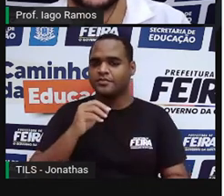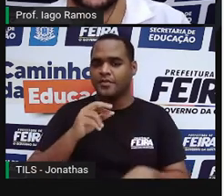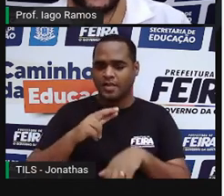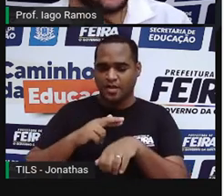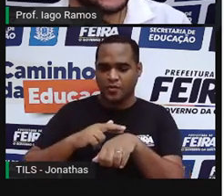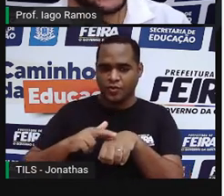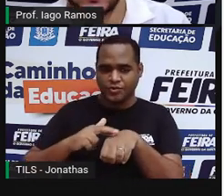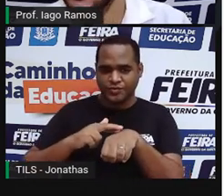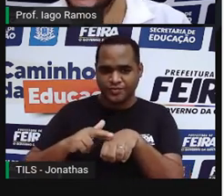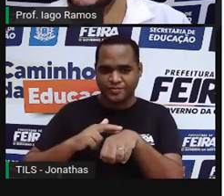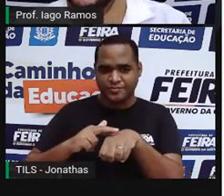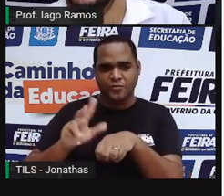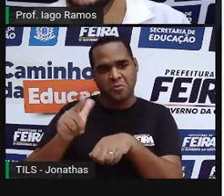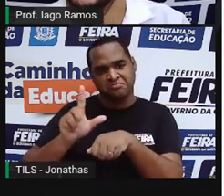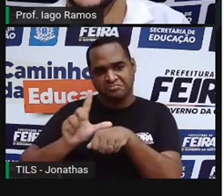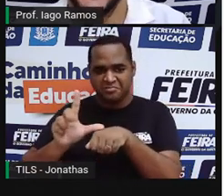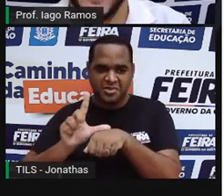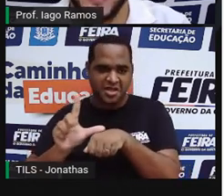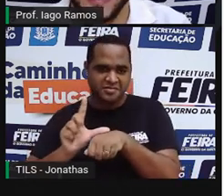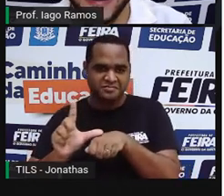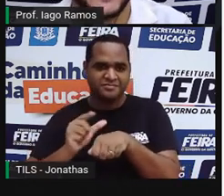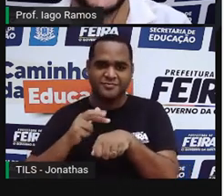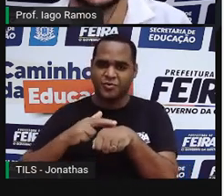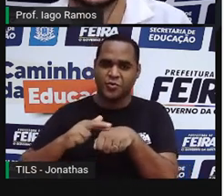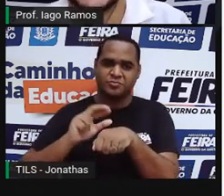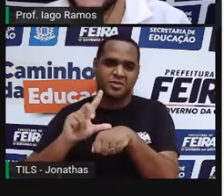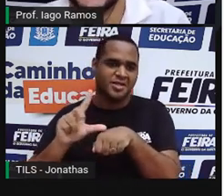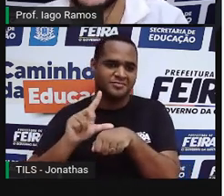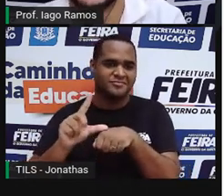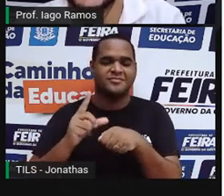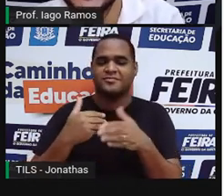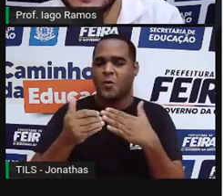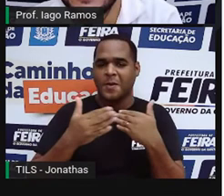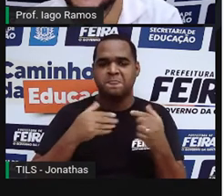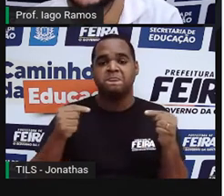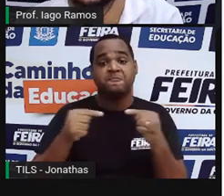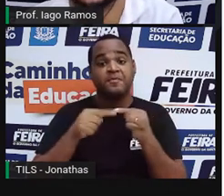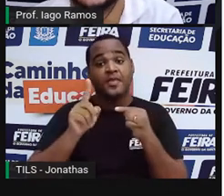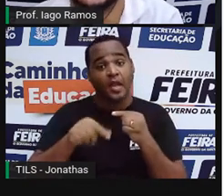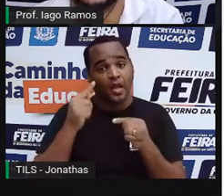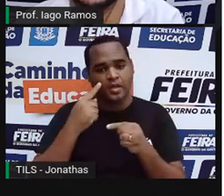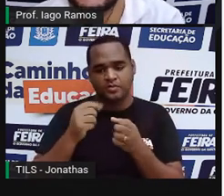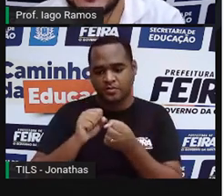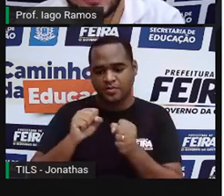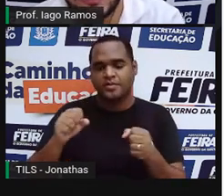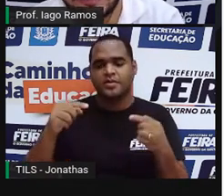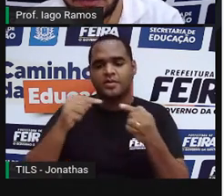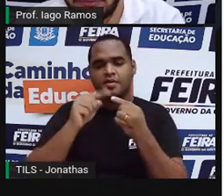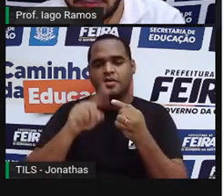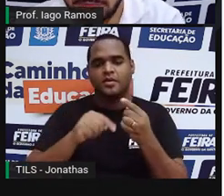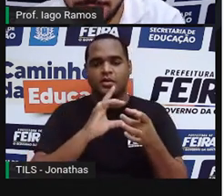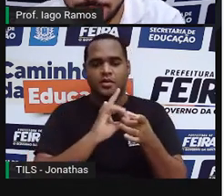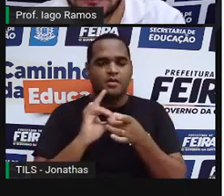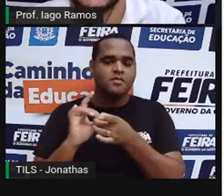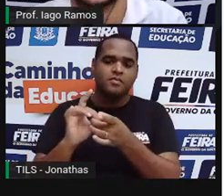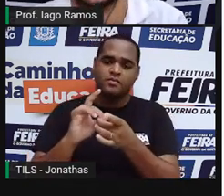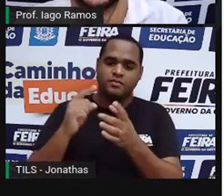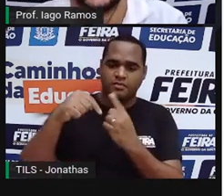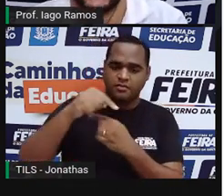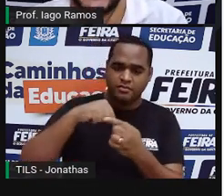né? O roxo, bom, são grandezas que não se relacionam